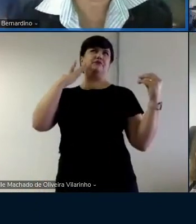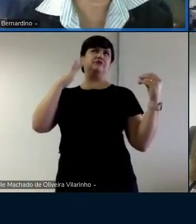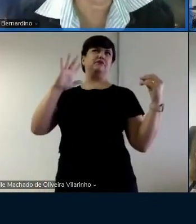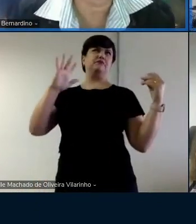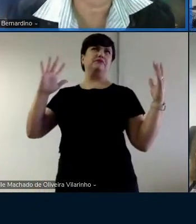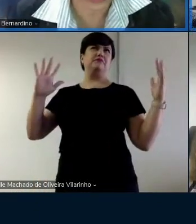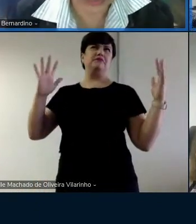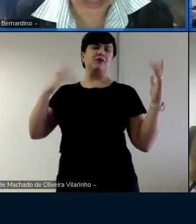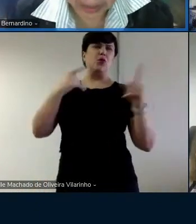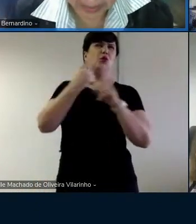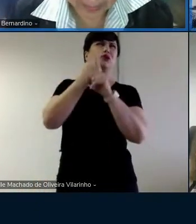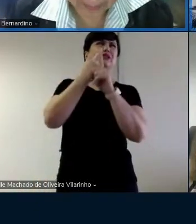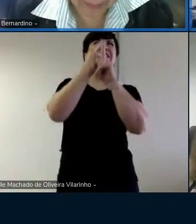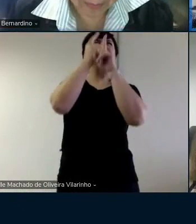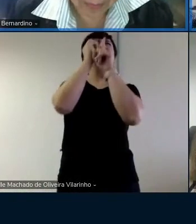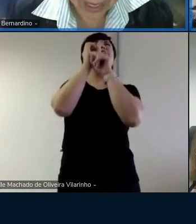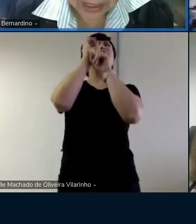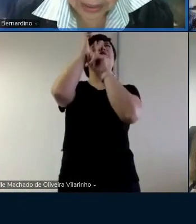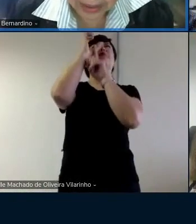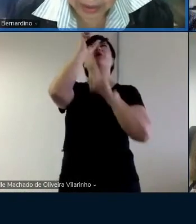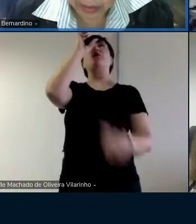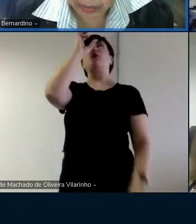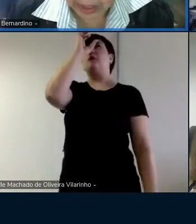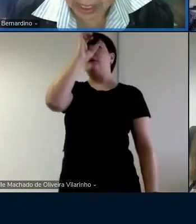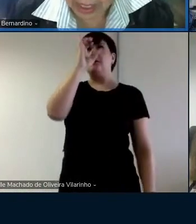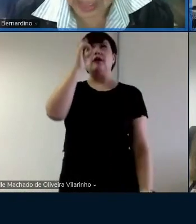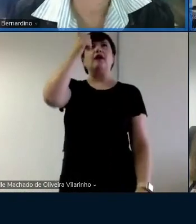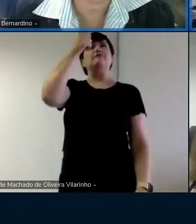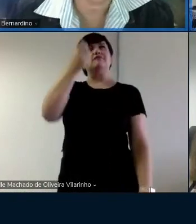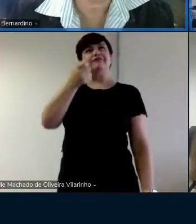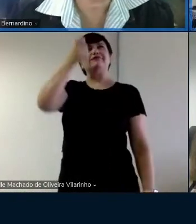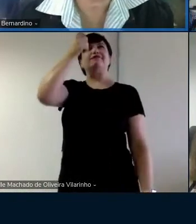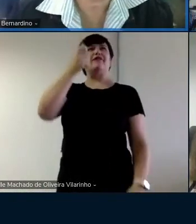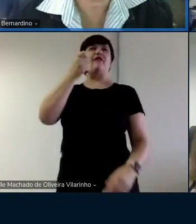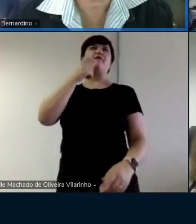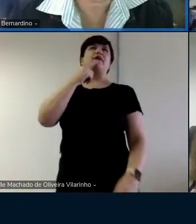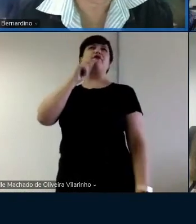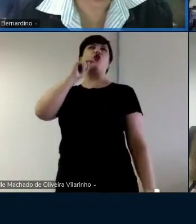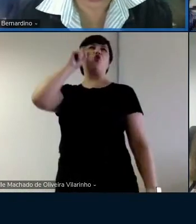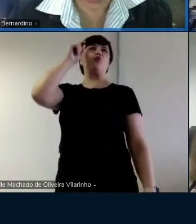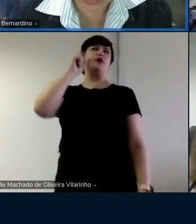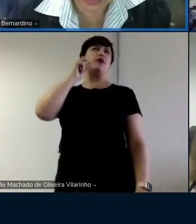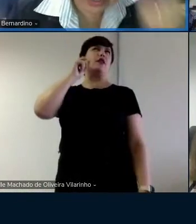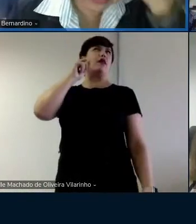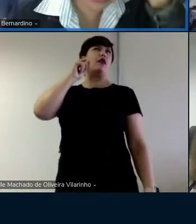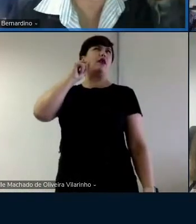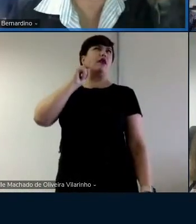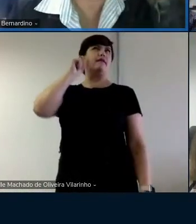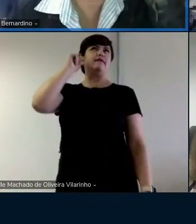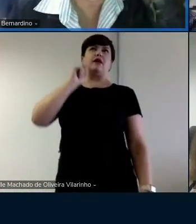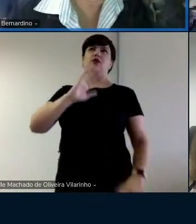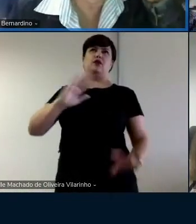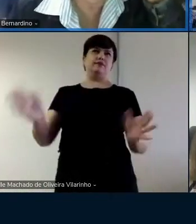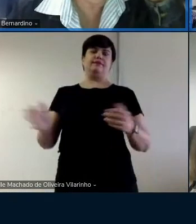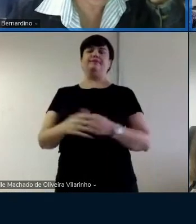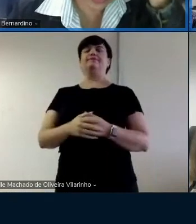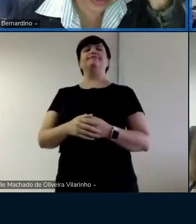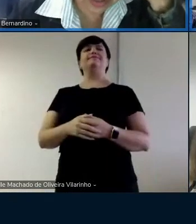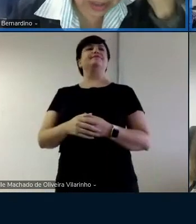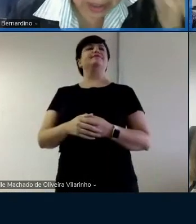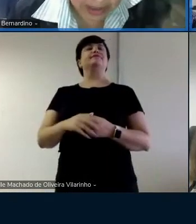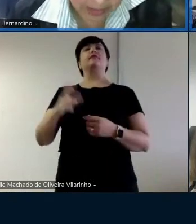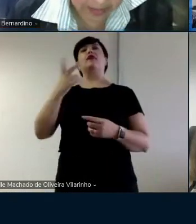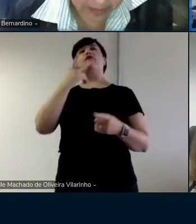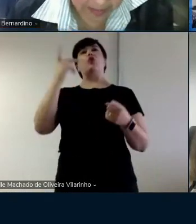não consegui achar o microfone mas então tá bom concorda com essa questão dos objetivos